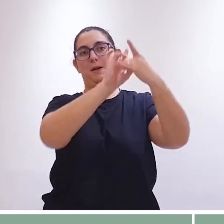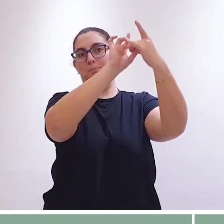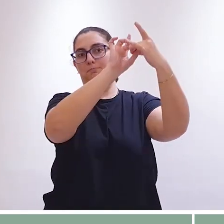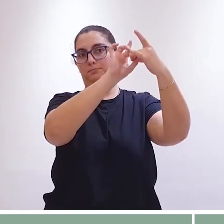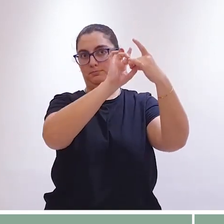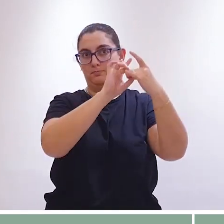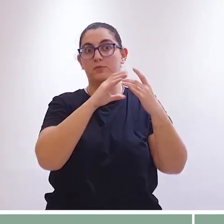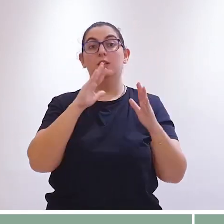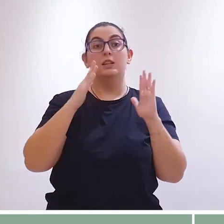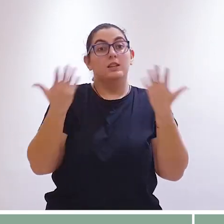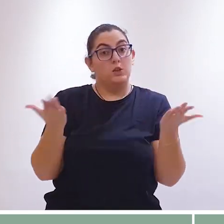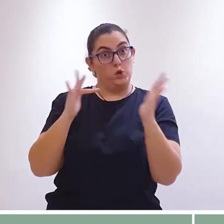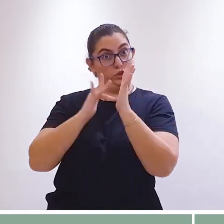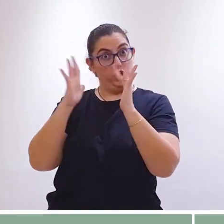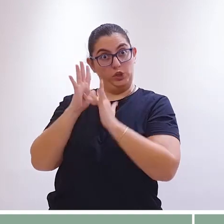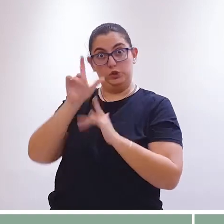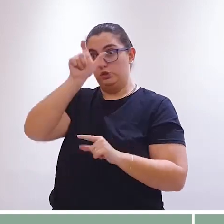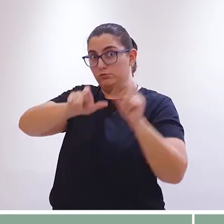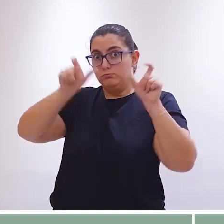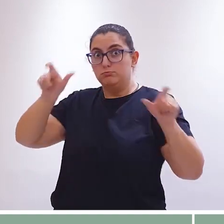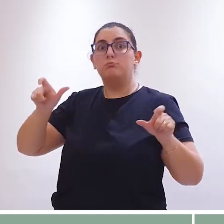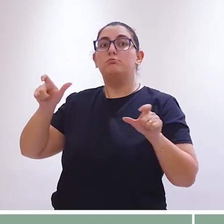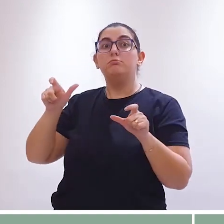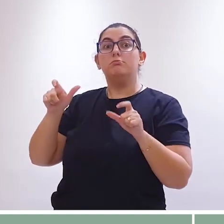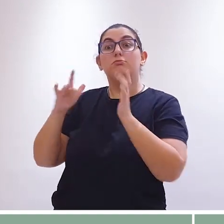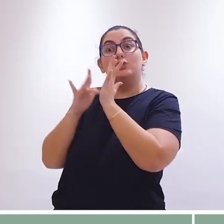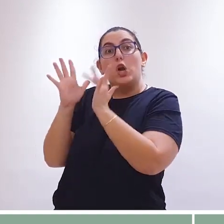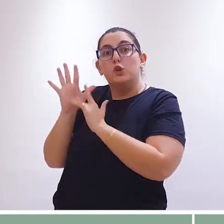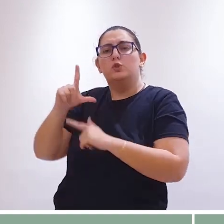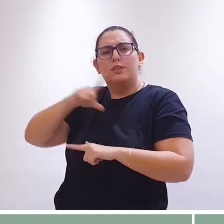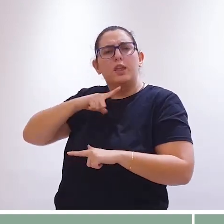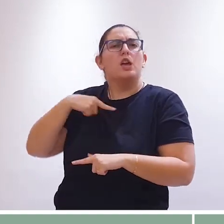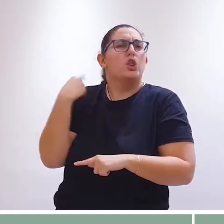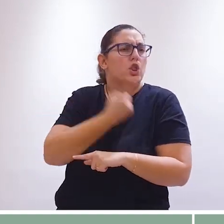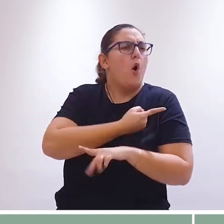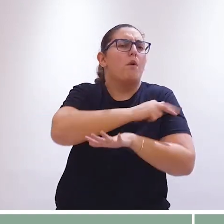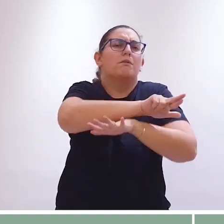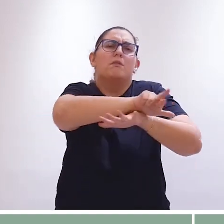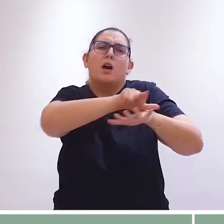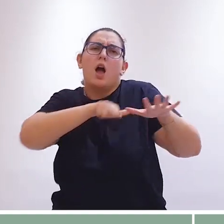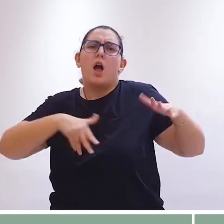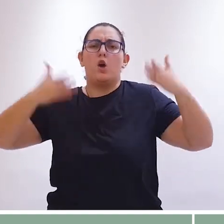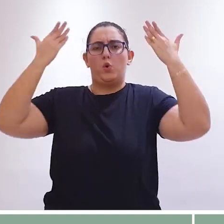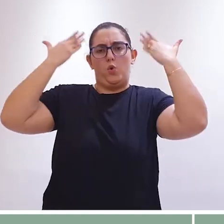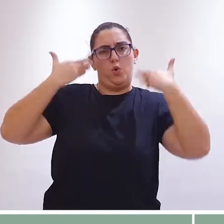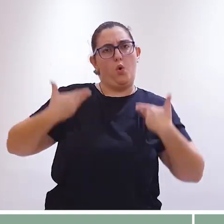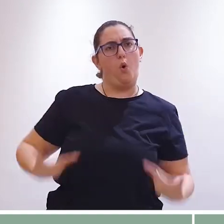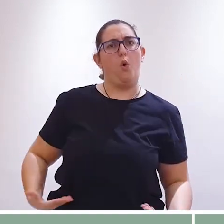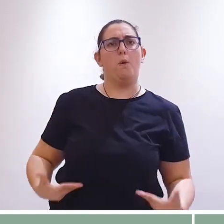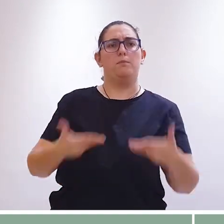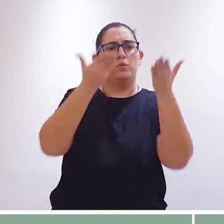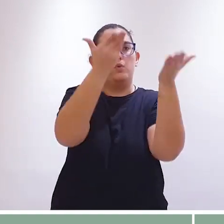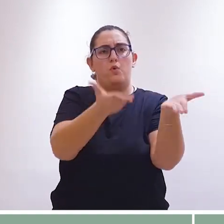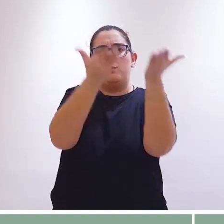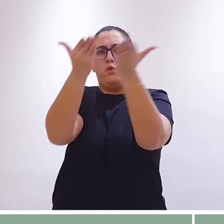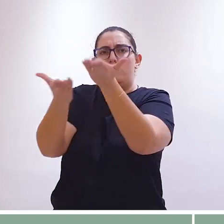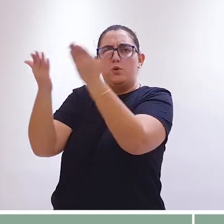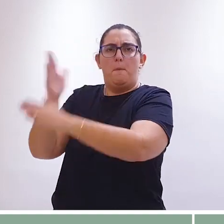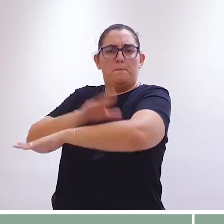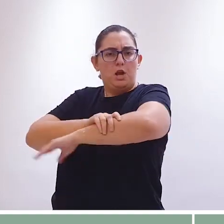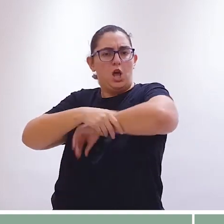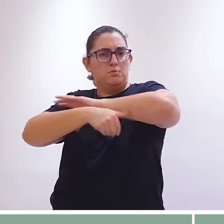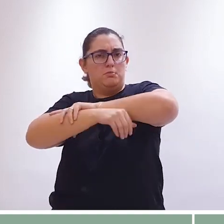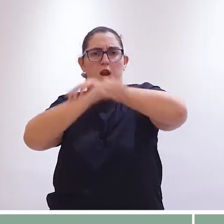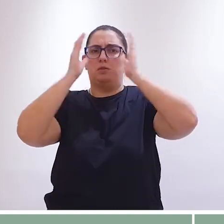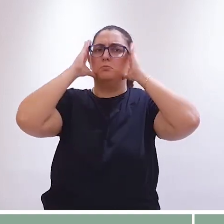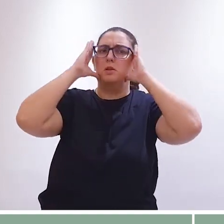a igreja. Assim, também em Cristo nós, que somos muitos, formamos um corpo. E cada membro